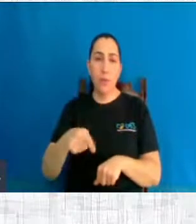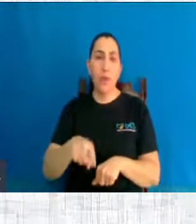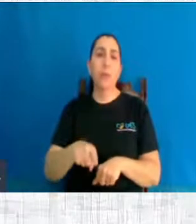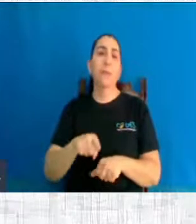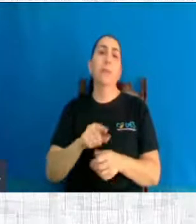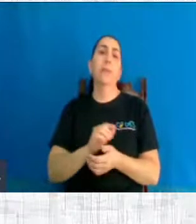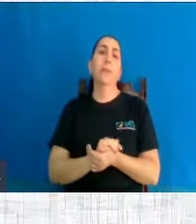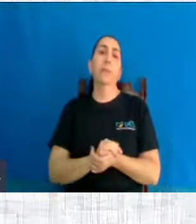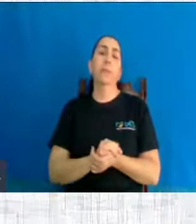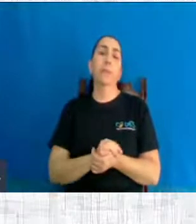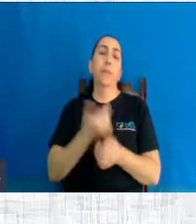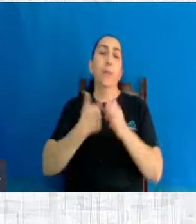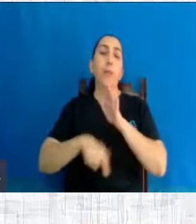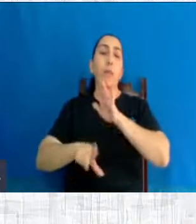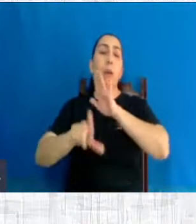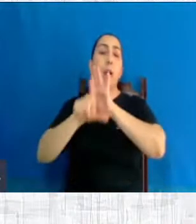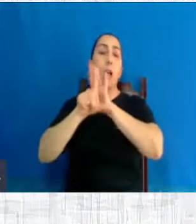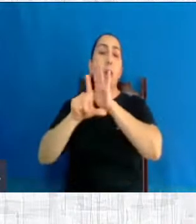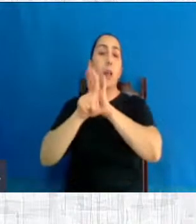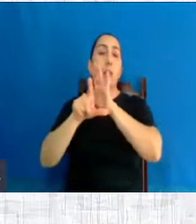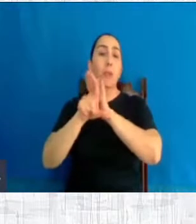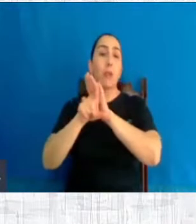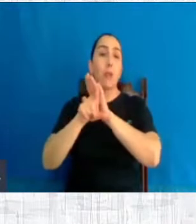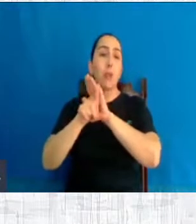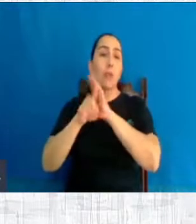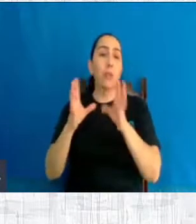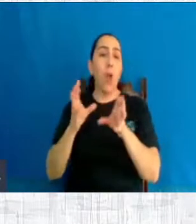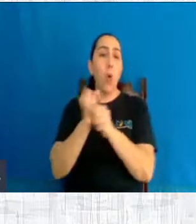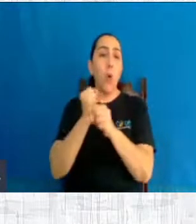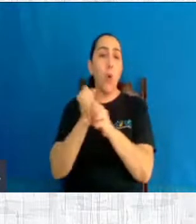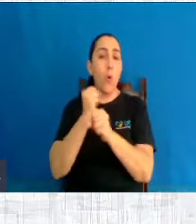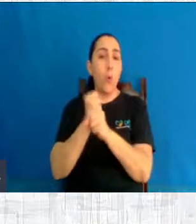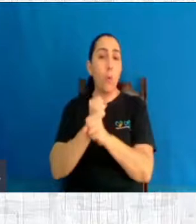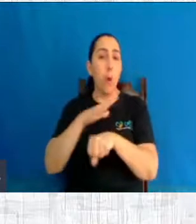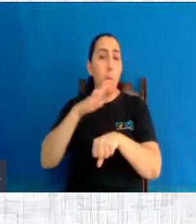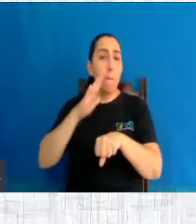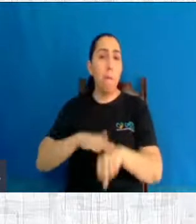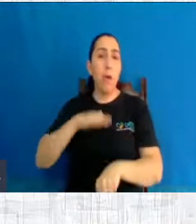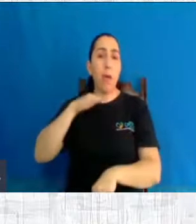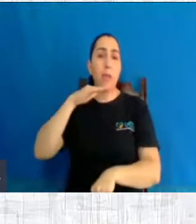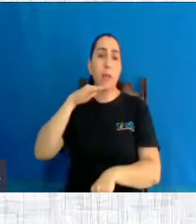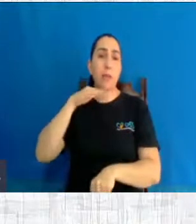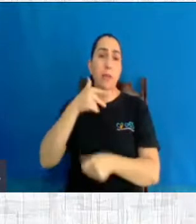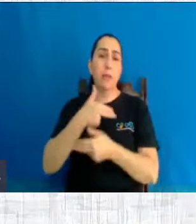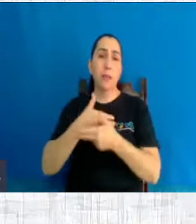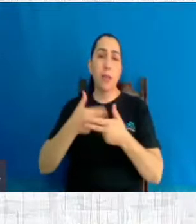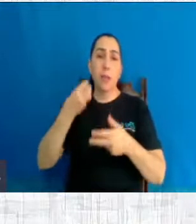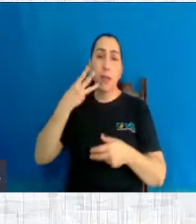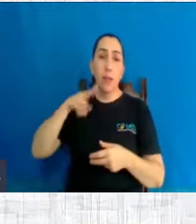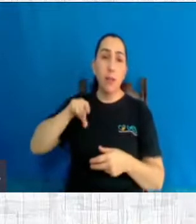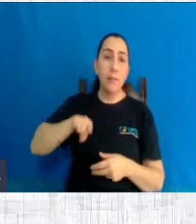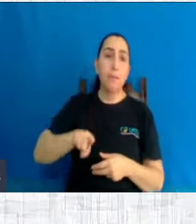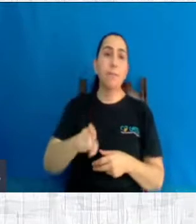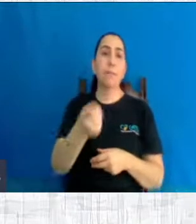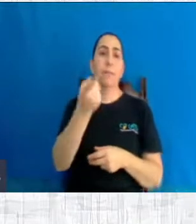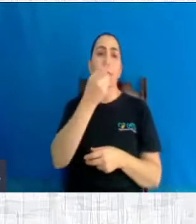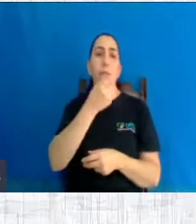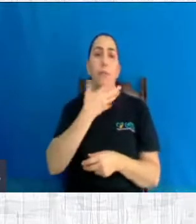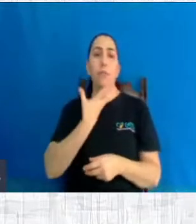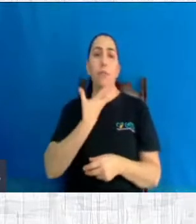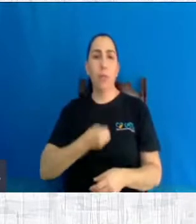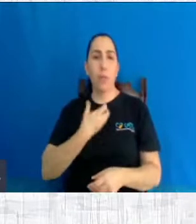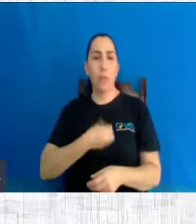não é? Então, onde é legalizado, o número de abortos por mulher aumenta muito. Na Rússia, por exemplo, há 1,3 milhão de abortos. Dá